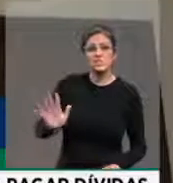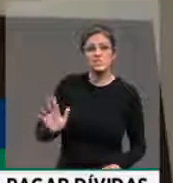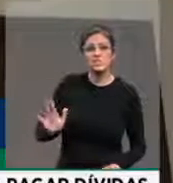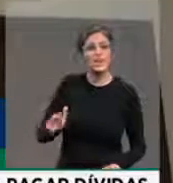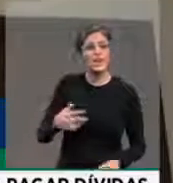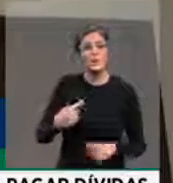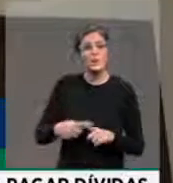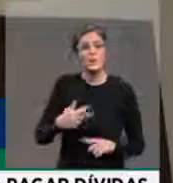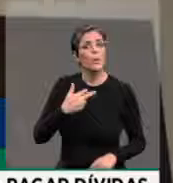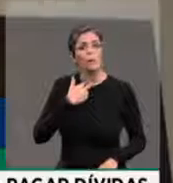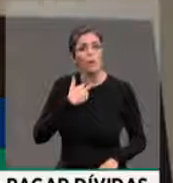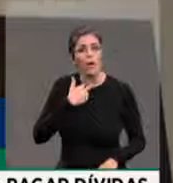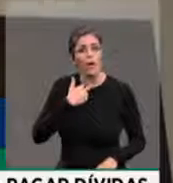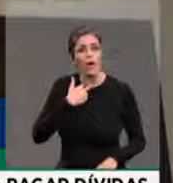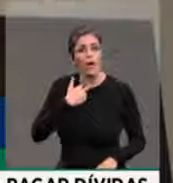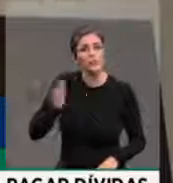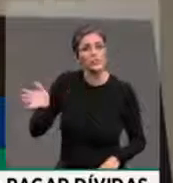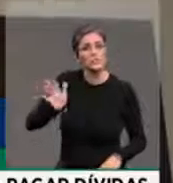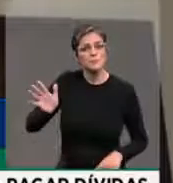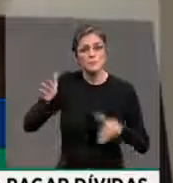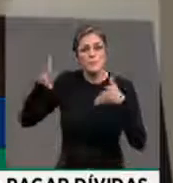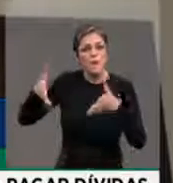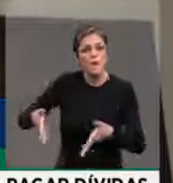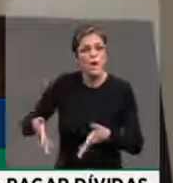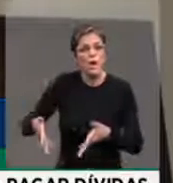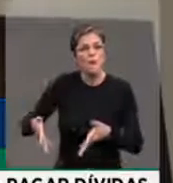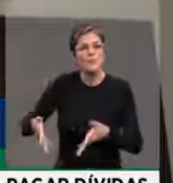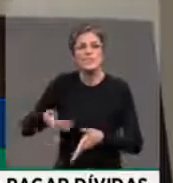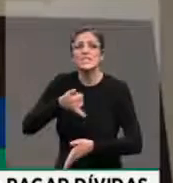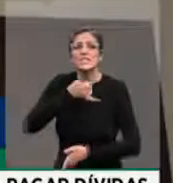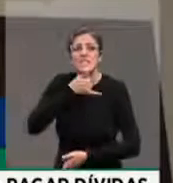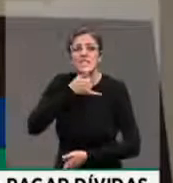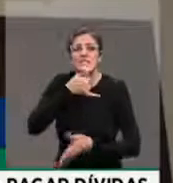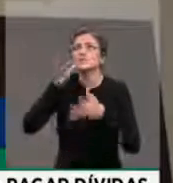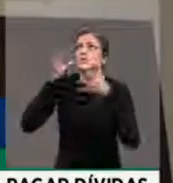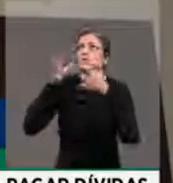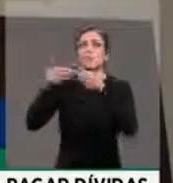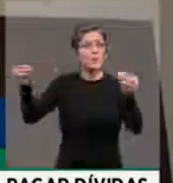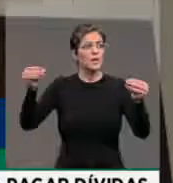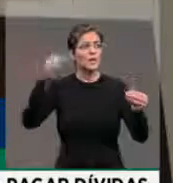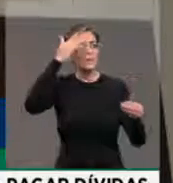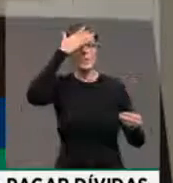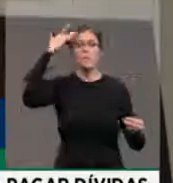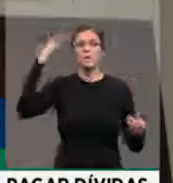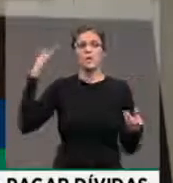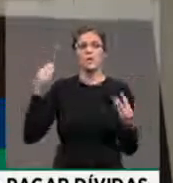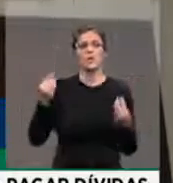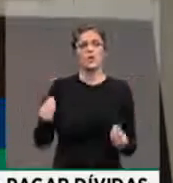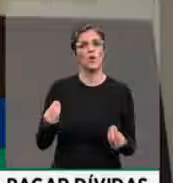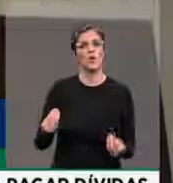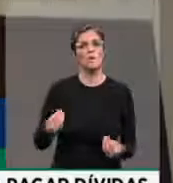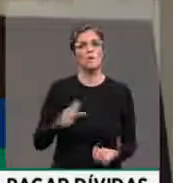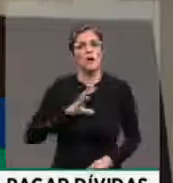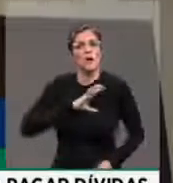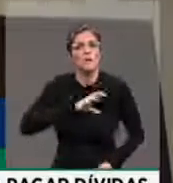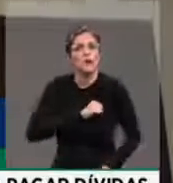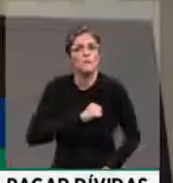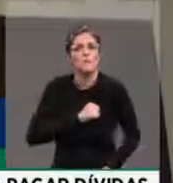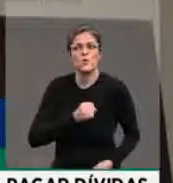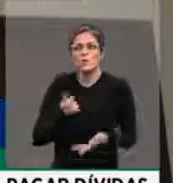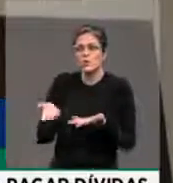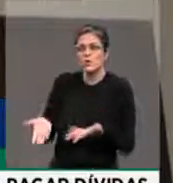velório, não tem despedida. Isso é triste, é um desaparecimento da vida de pessoas que nós amamos.